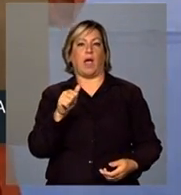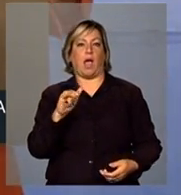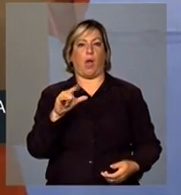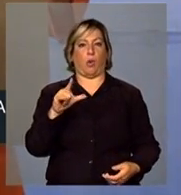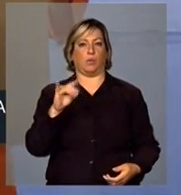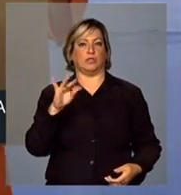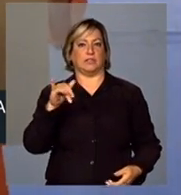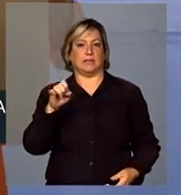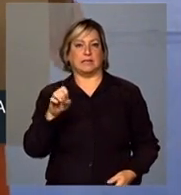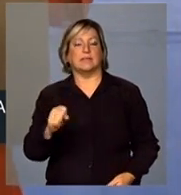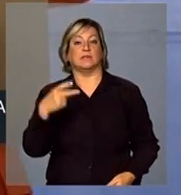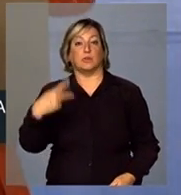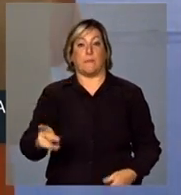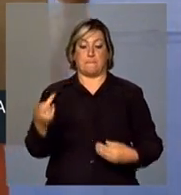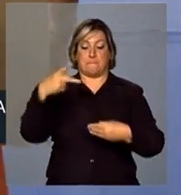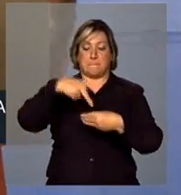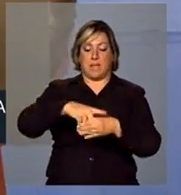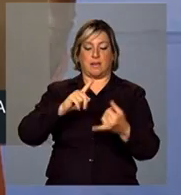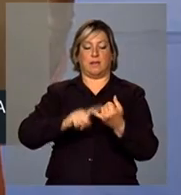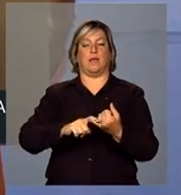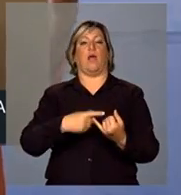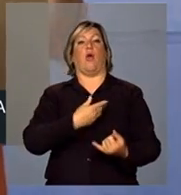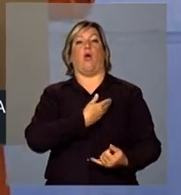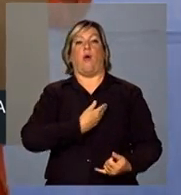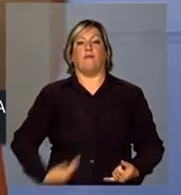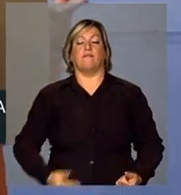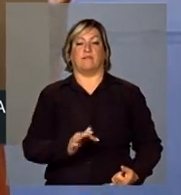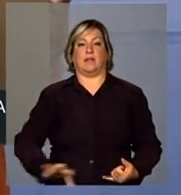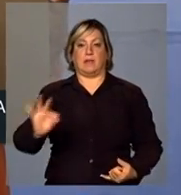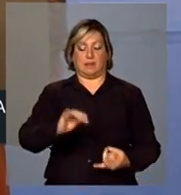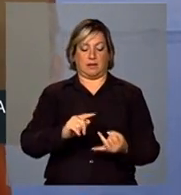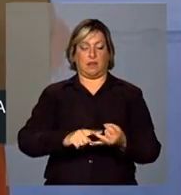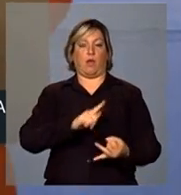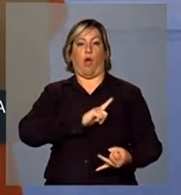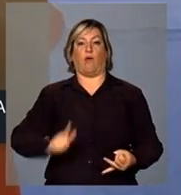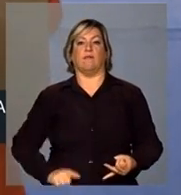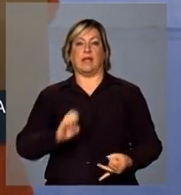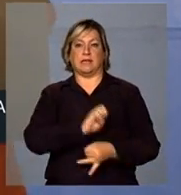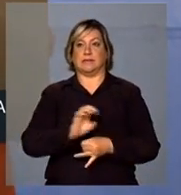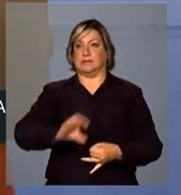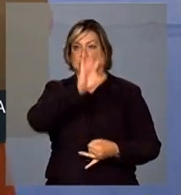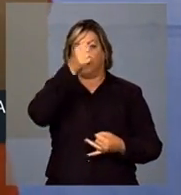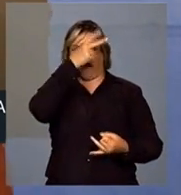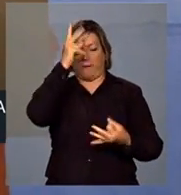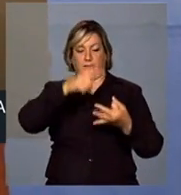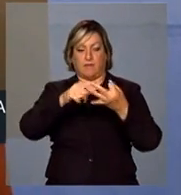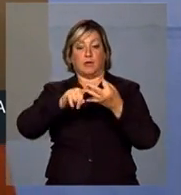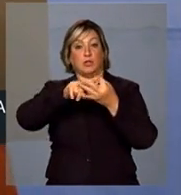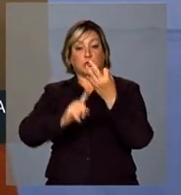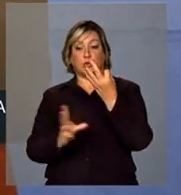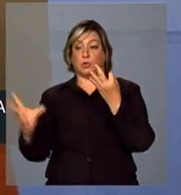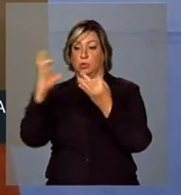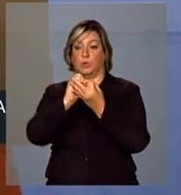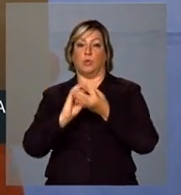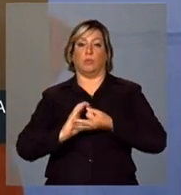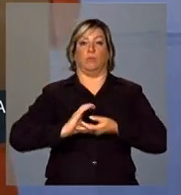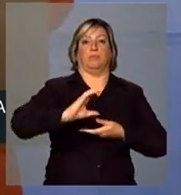do governo federal, do governo do Estado e das prefeituras fossem destinados à educação.